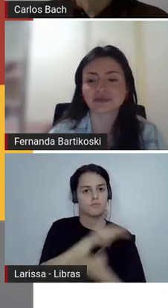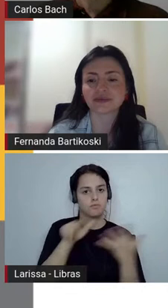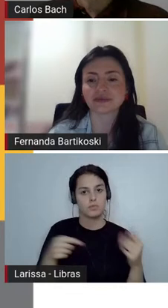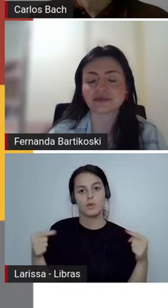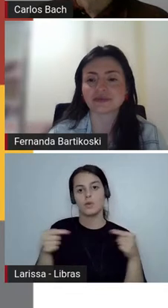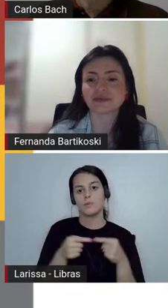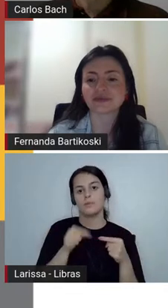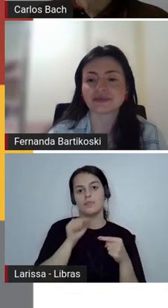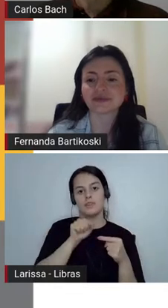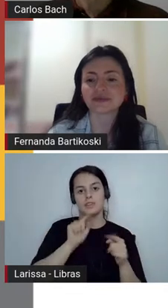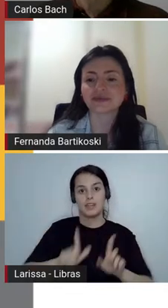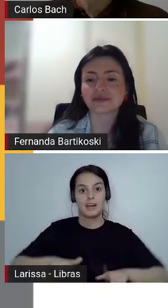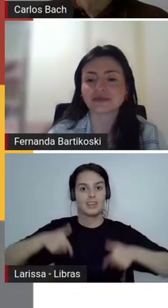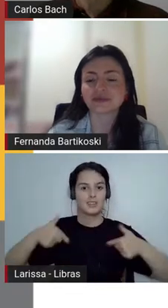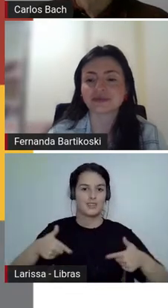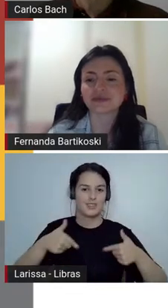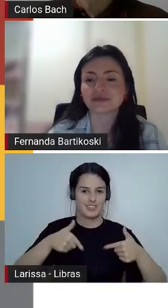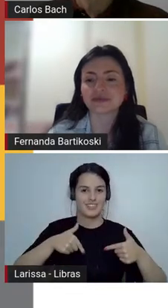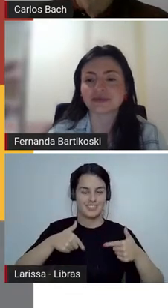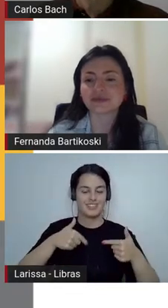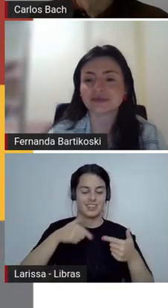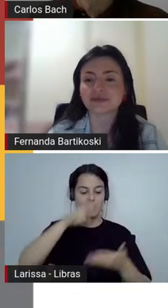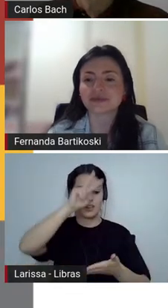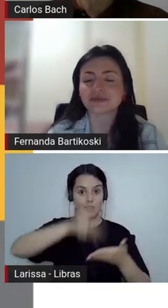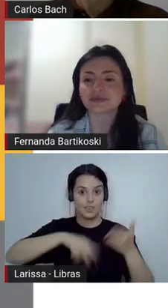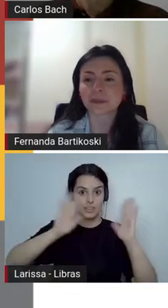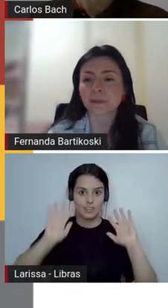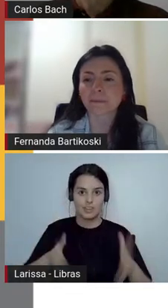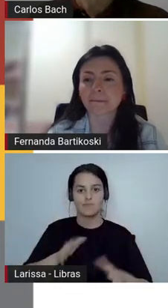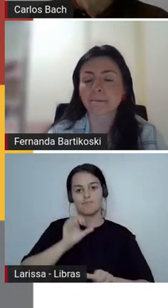professora Ivana Elize Martinez.